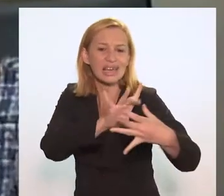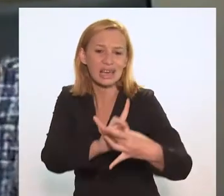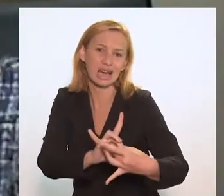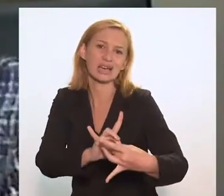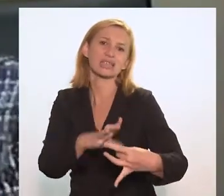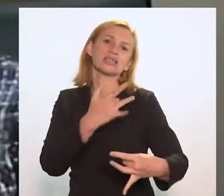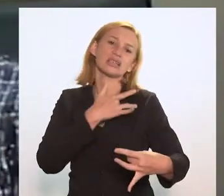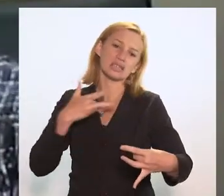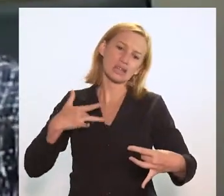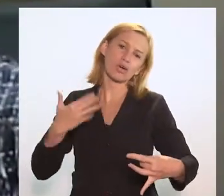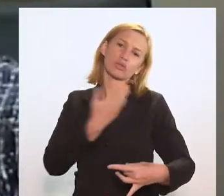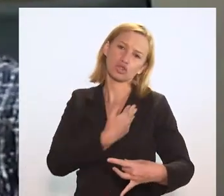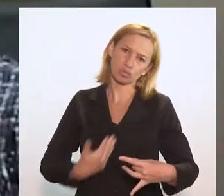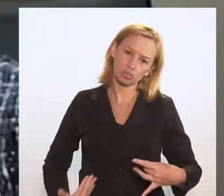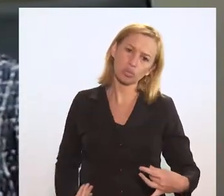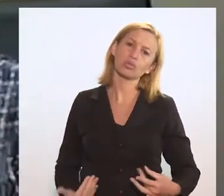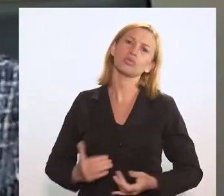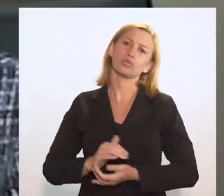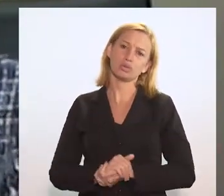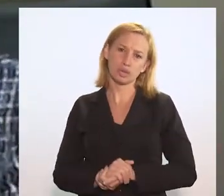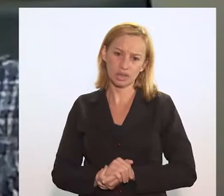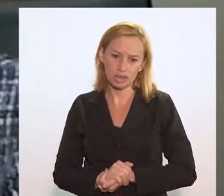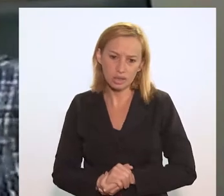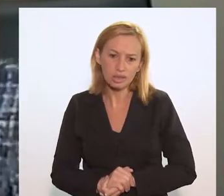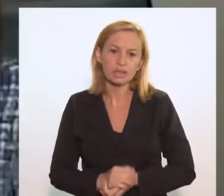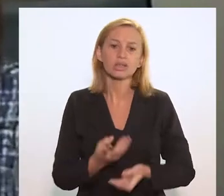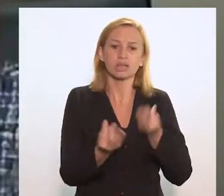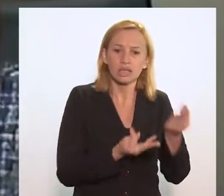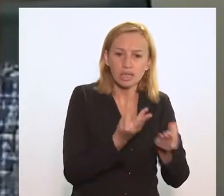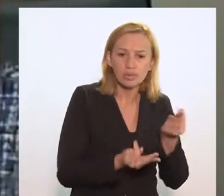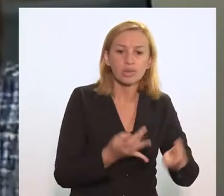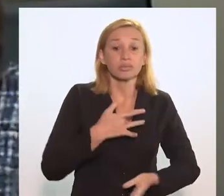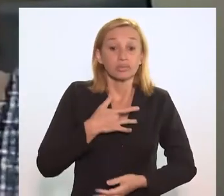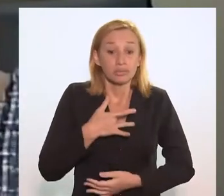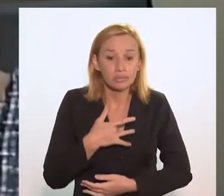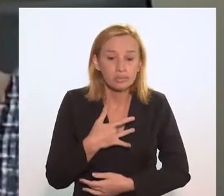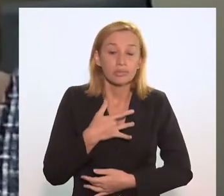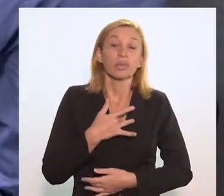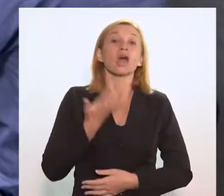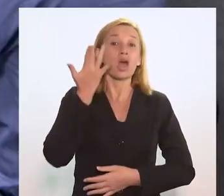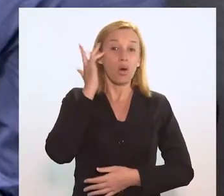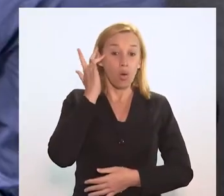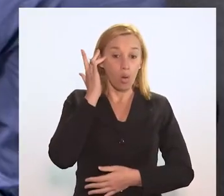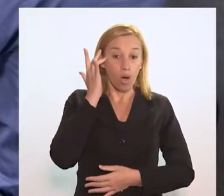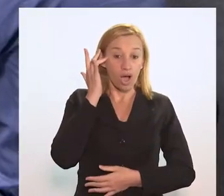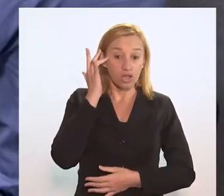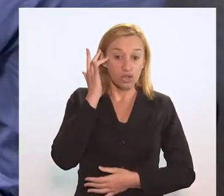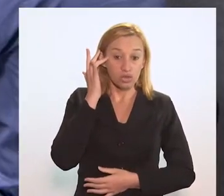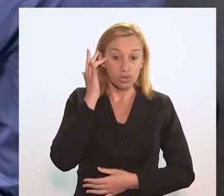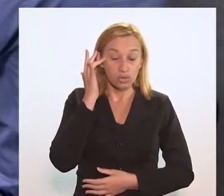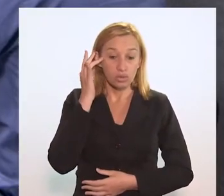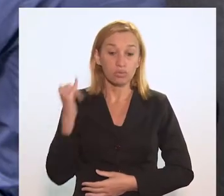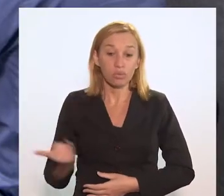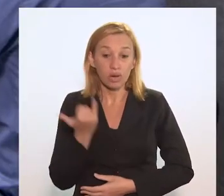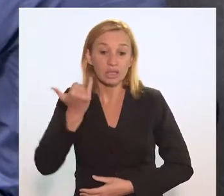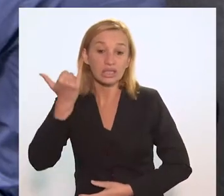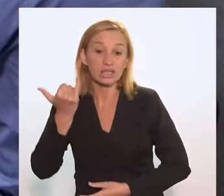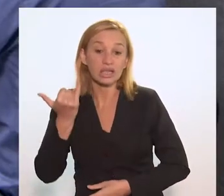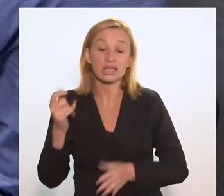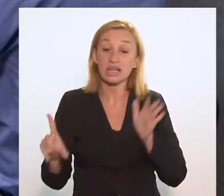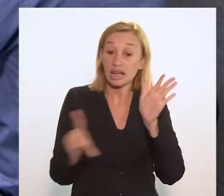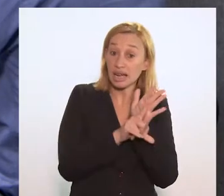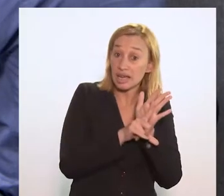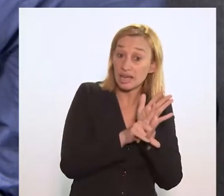ações de saúde pública para o enfrentamento com a tuberculose. E eu acho que o mérito dessa lei foi